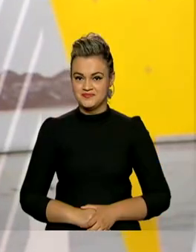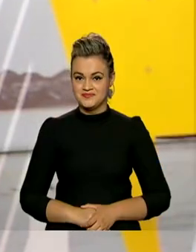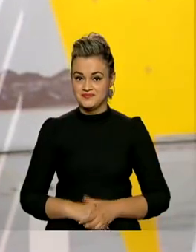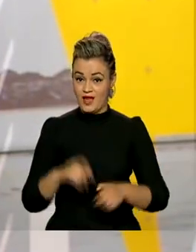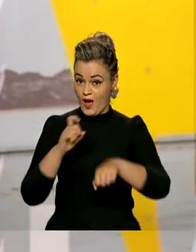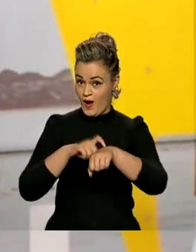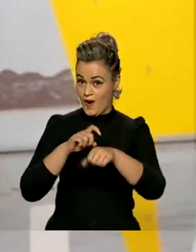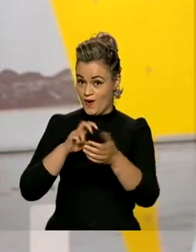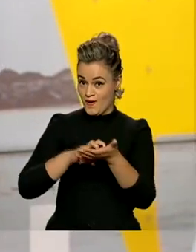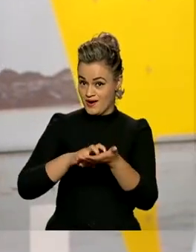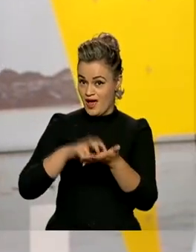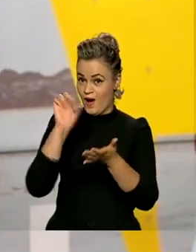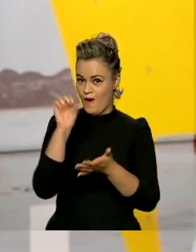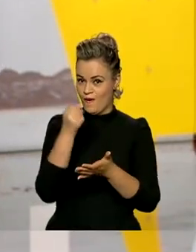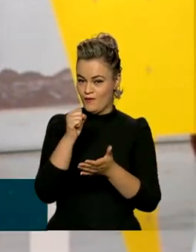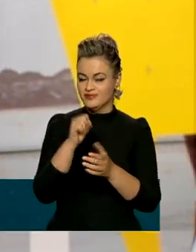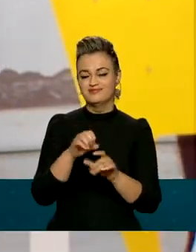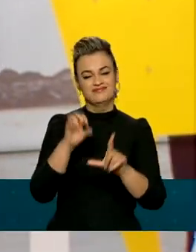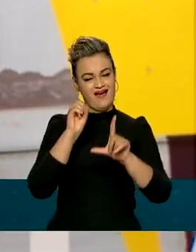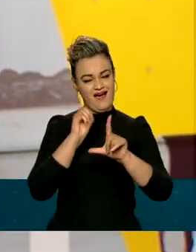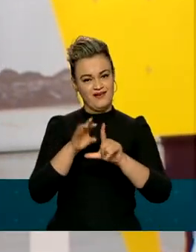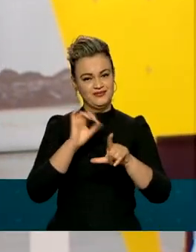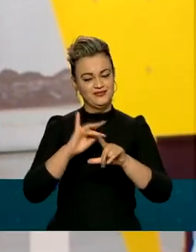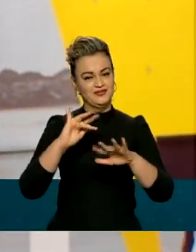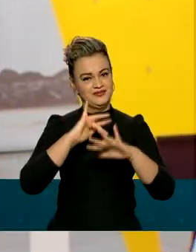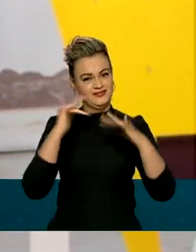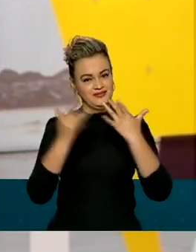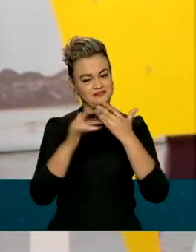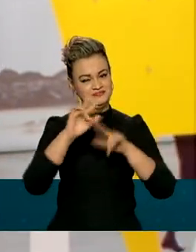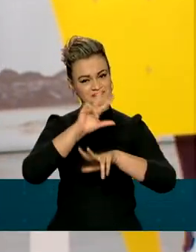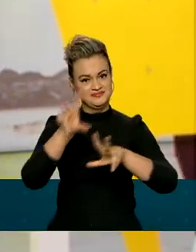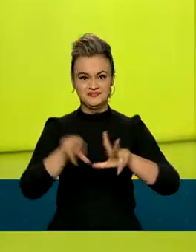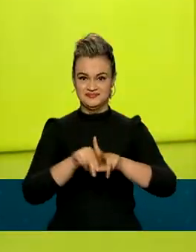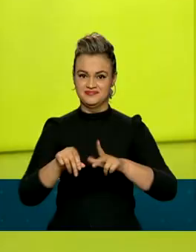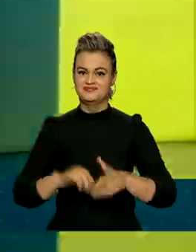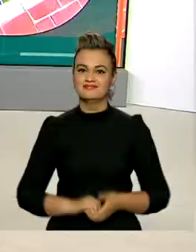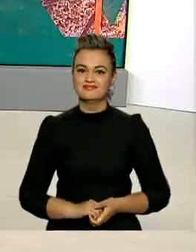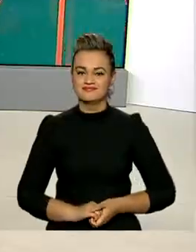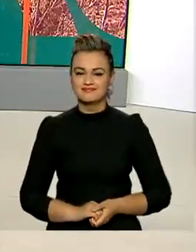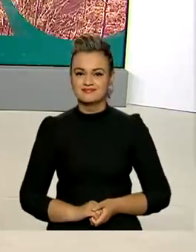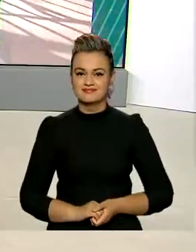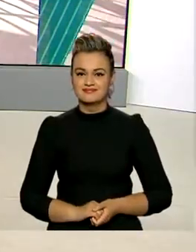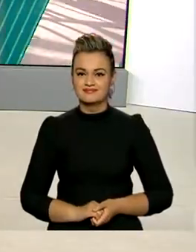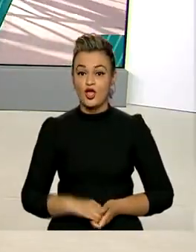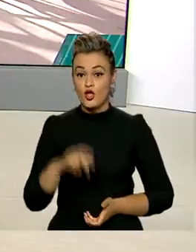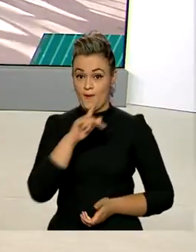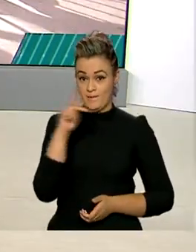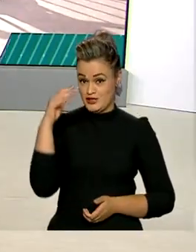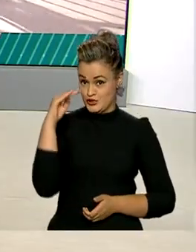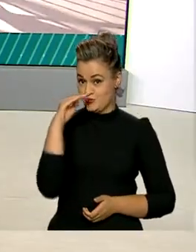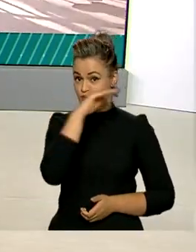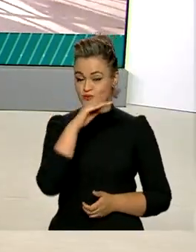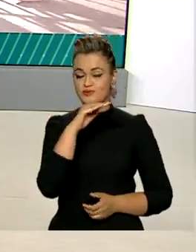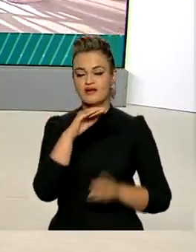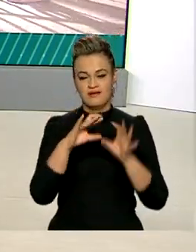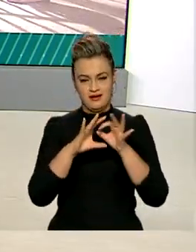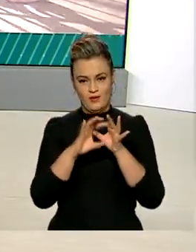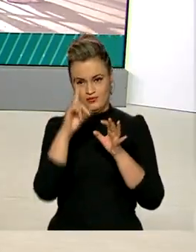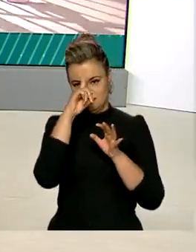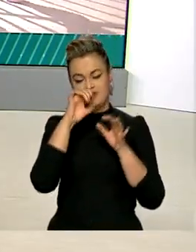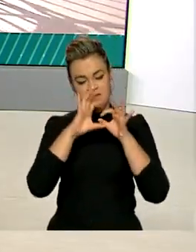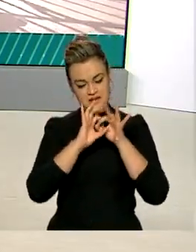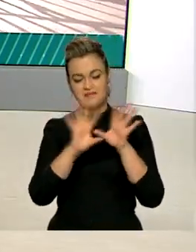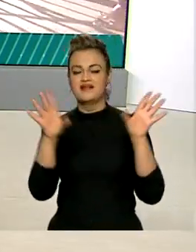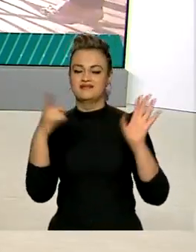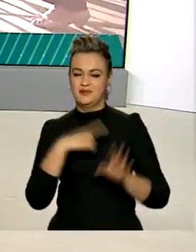Agora, 8 horas, estamos ao vivo também pelas redes sociais da TV Brasil. O presidente Jair Bolsonaro recebeu alta